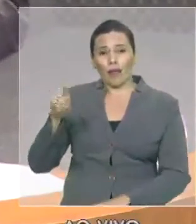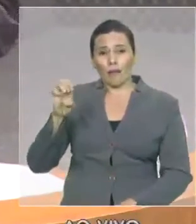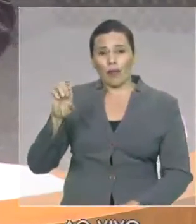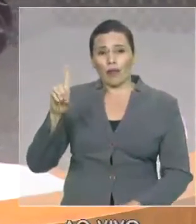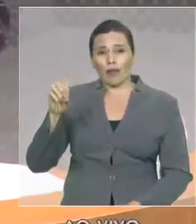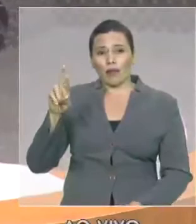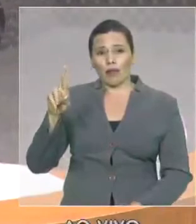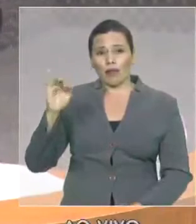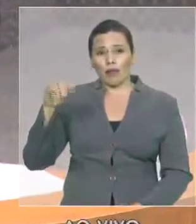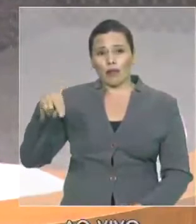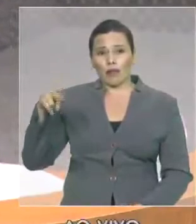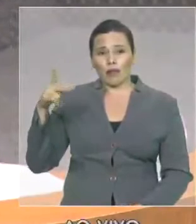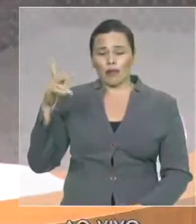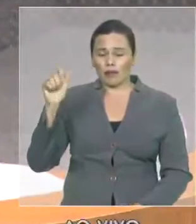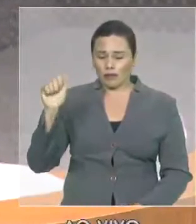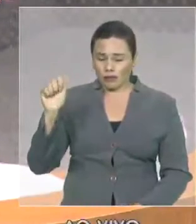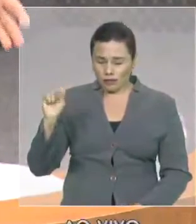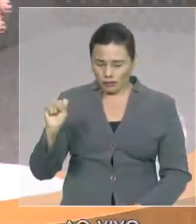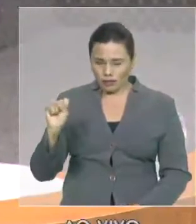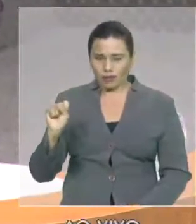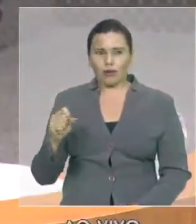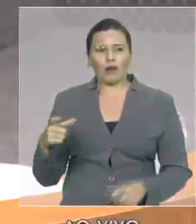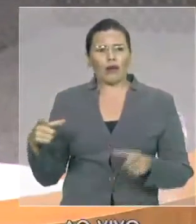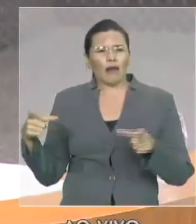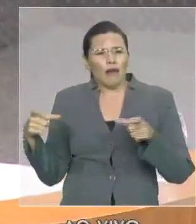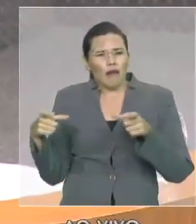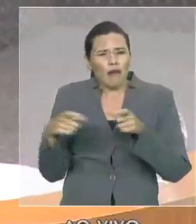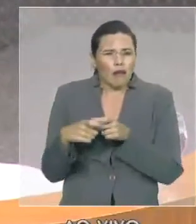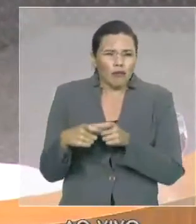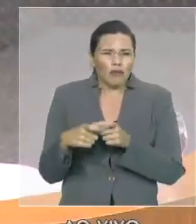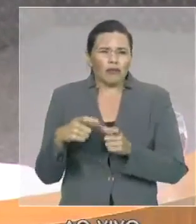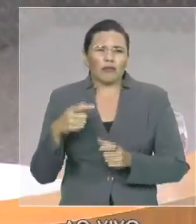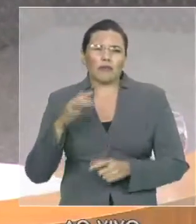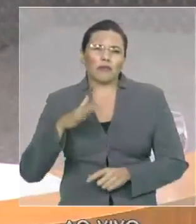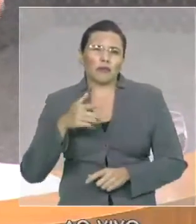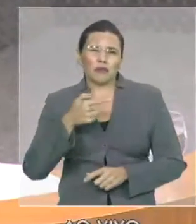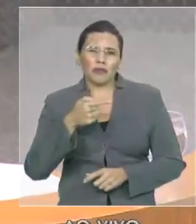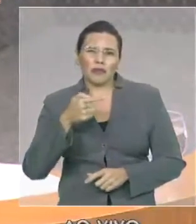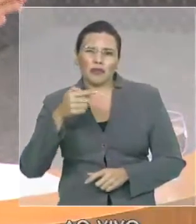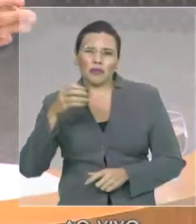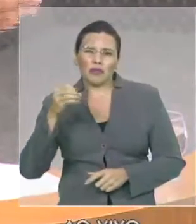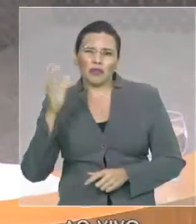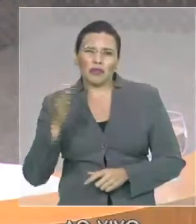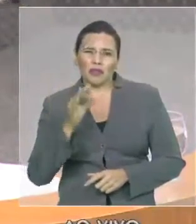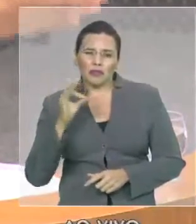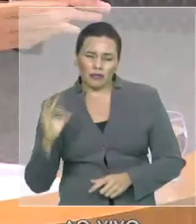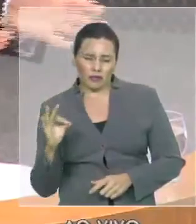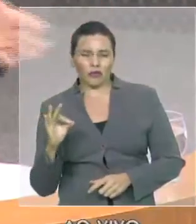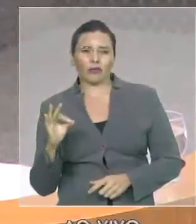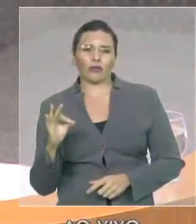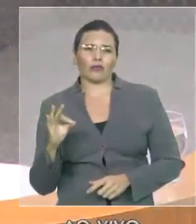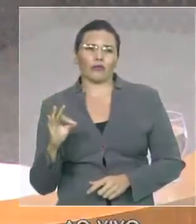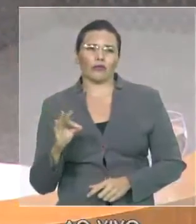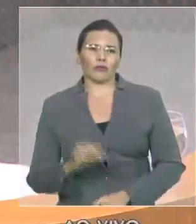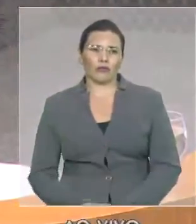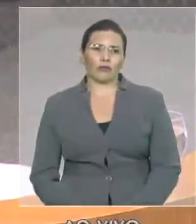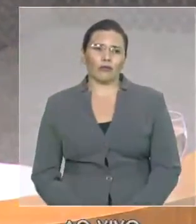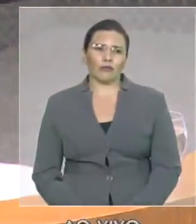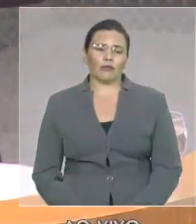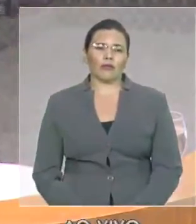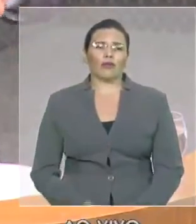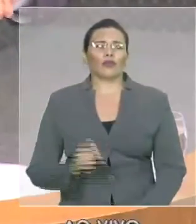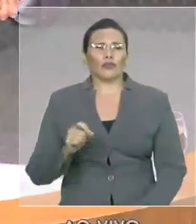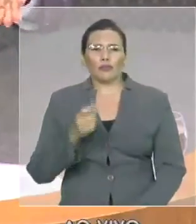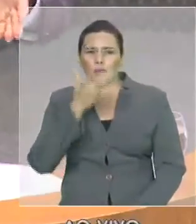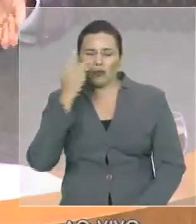% em mortes violentas e fugas obviamente o nosso objetivo é zerar esses índices estamos